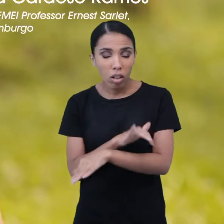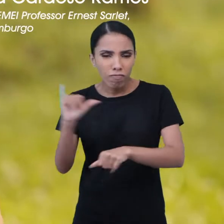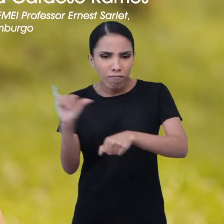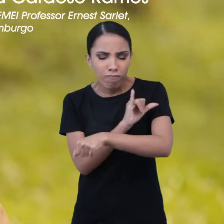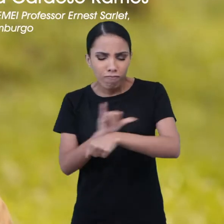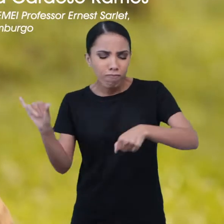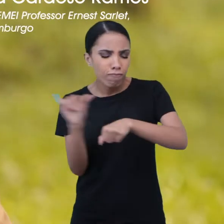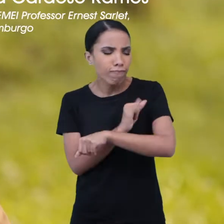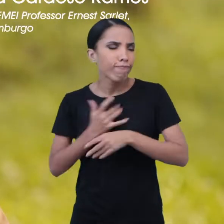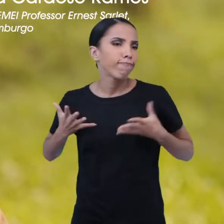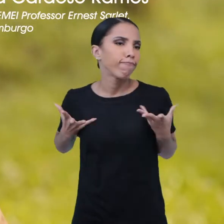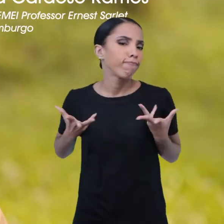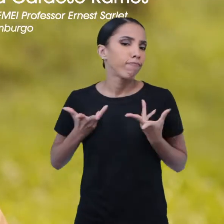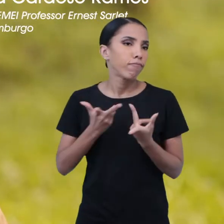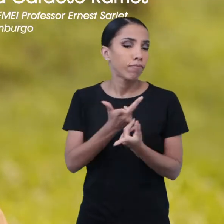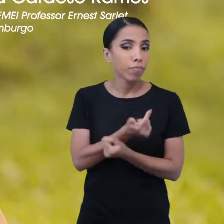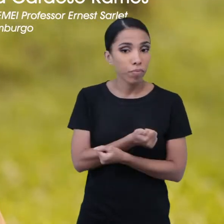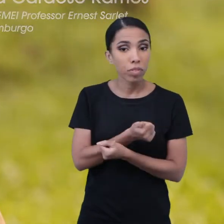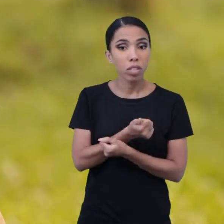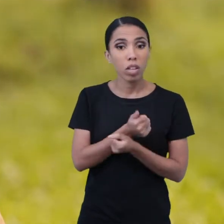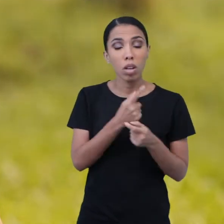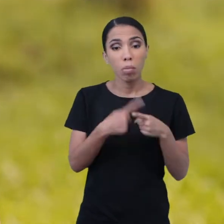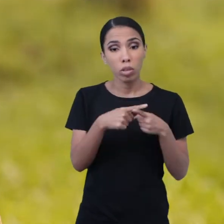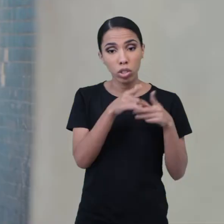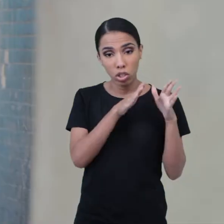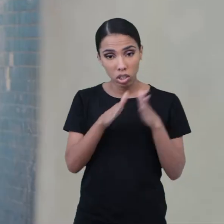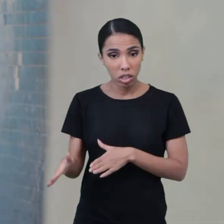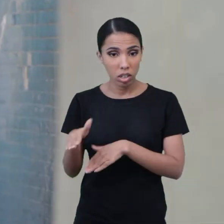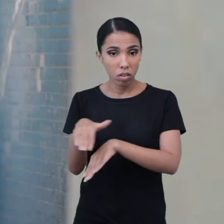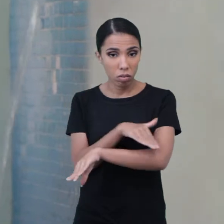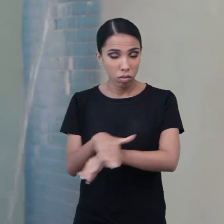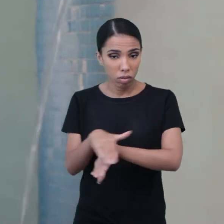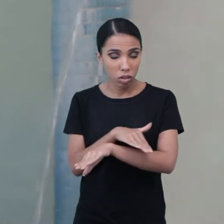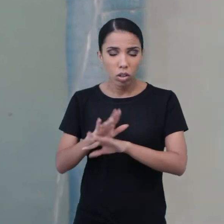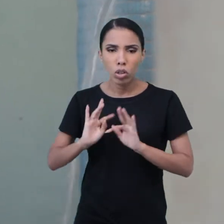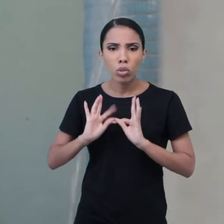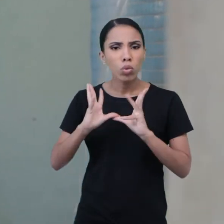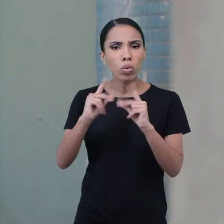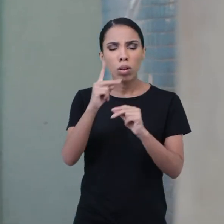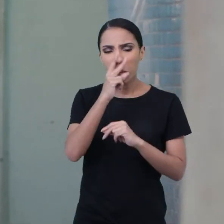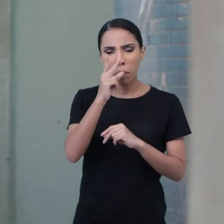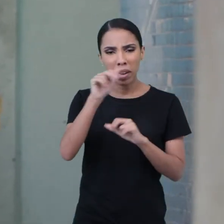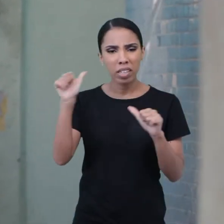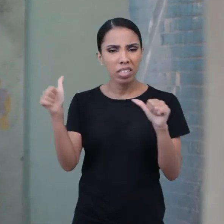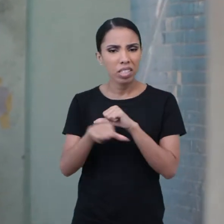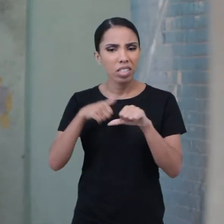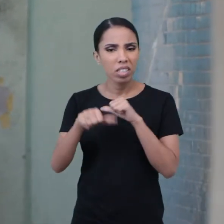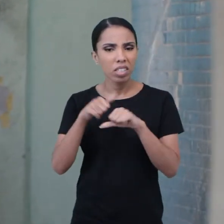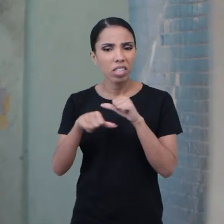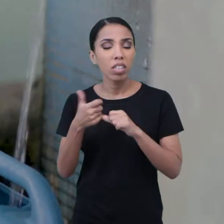Janaína Cardoso Ramos. Porque ao chegar na rua, tudo parece que se